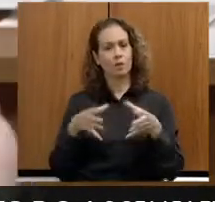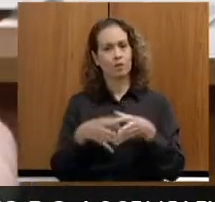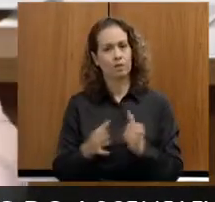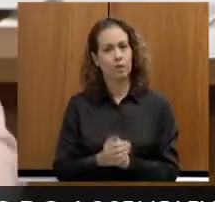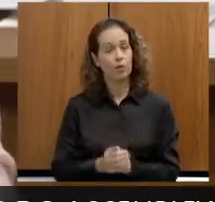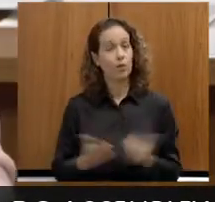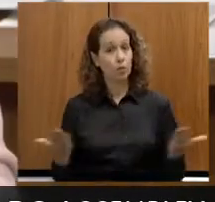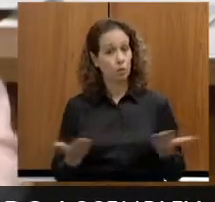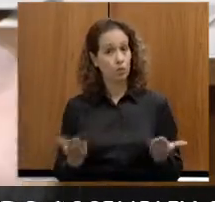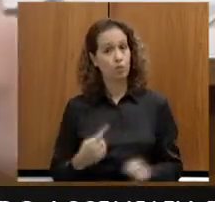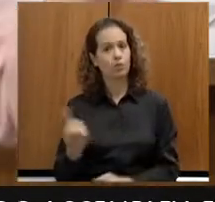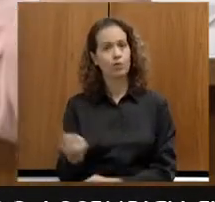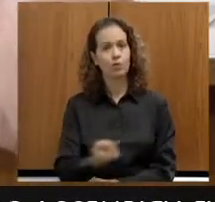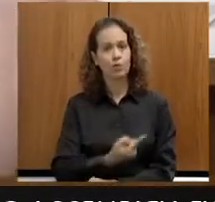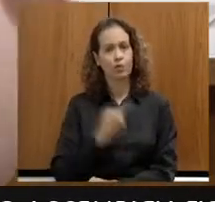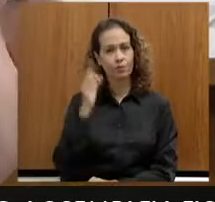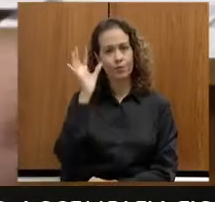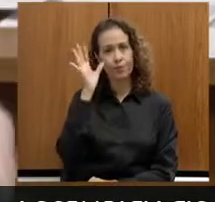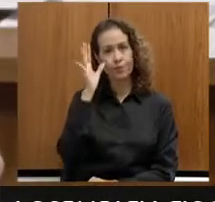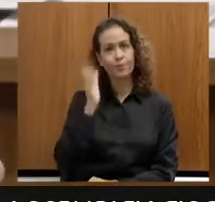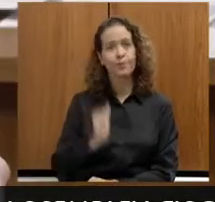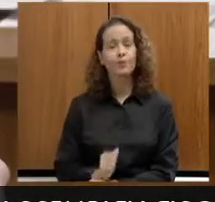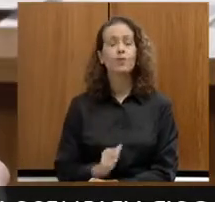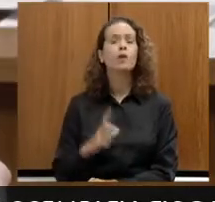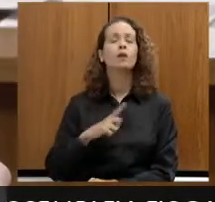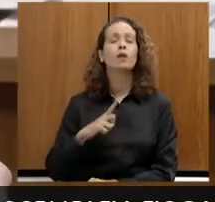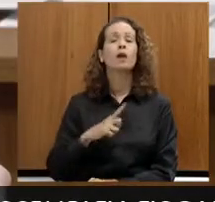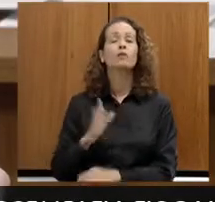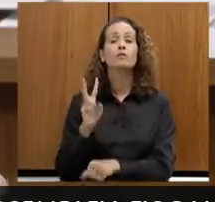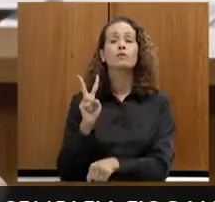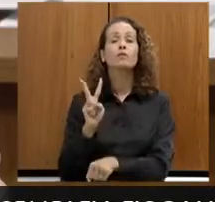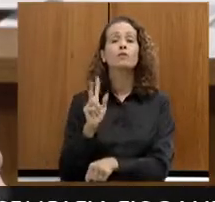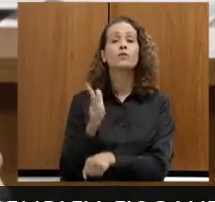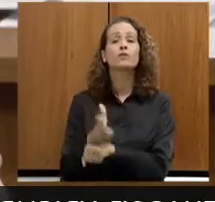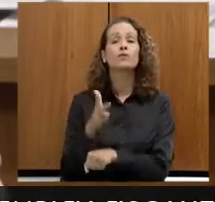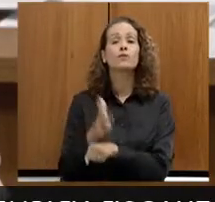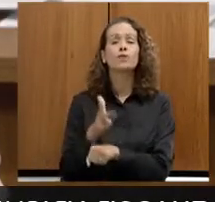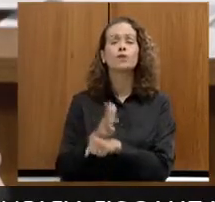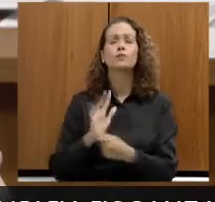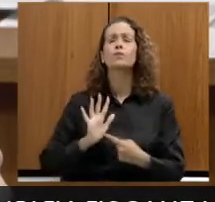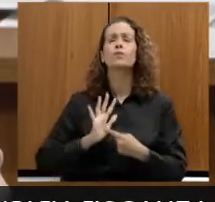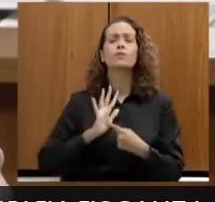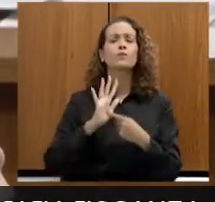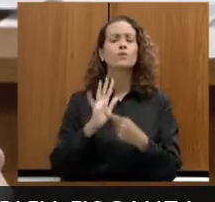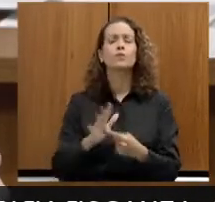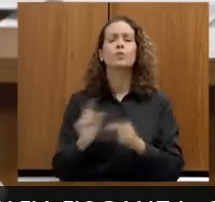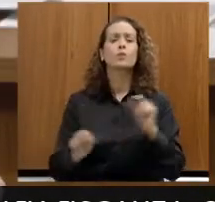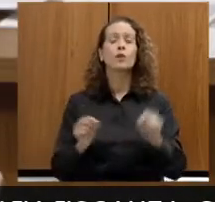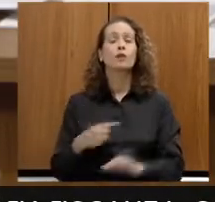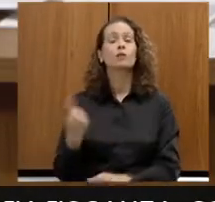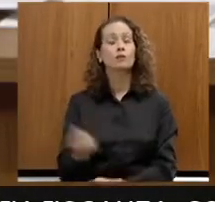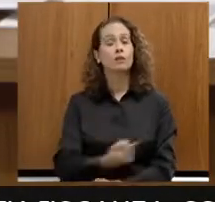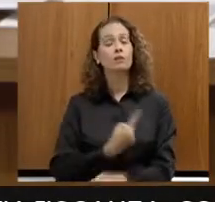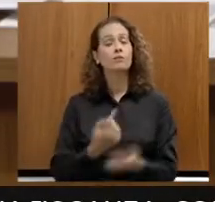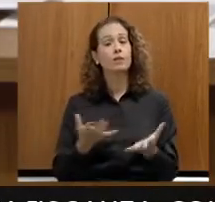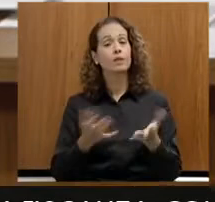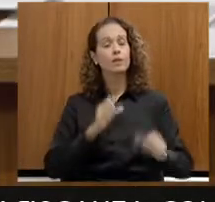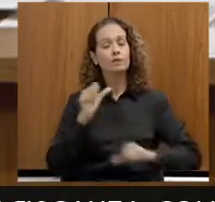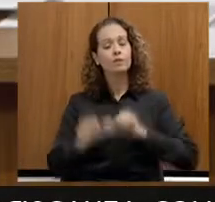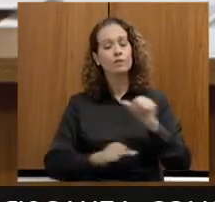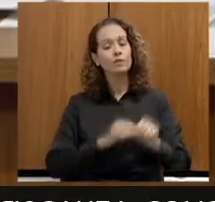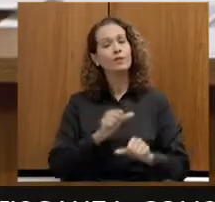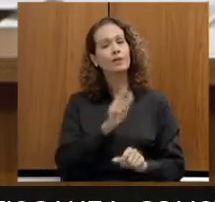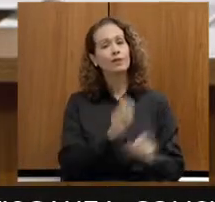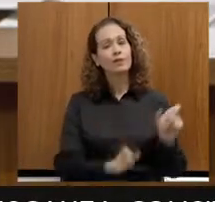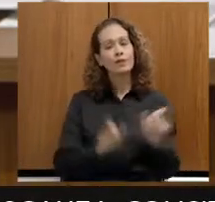nós pudemos vir, eu trouxe esse vídeo para falar que nós estamos querendo mudar a vida das